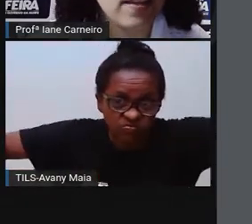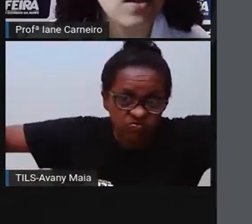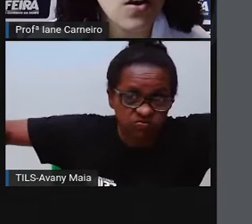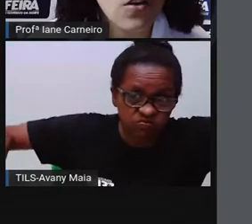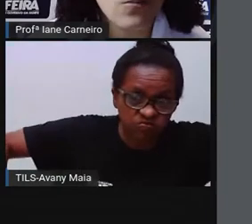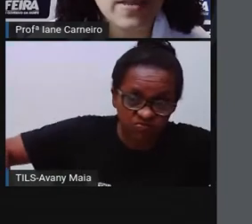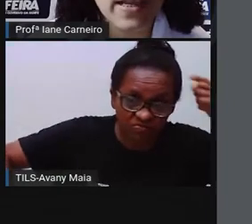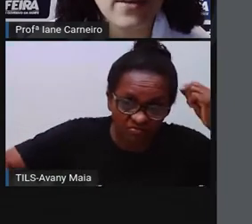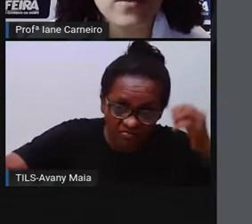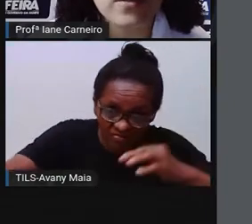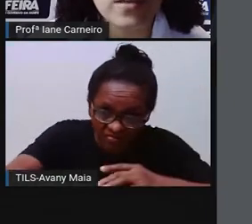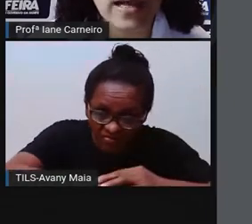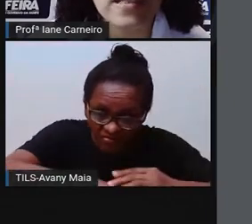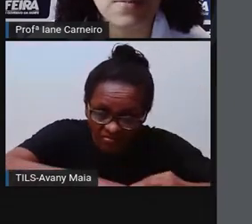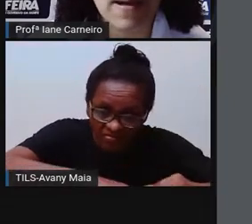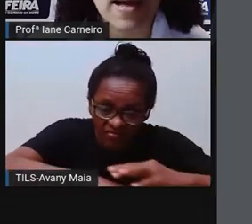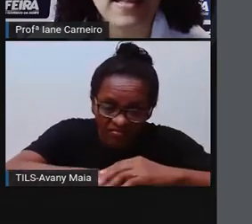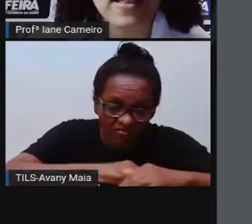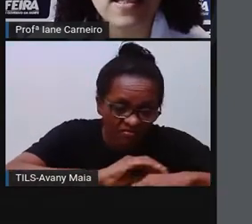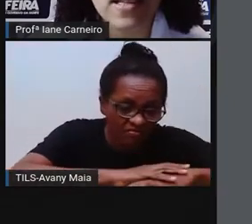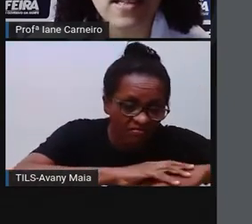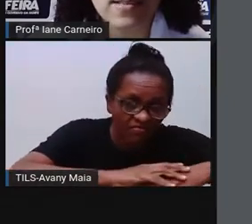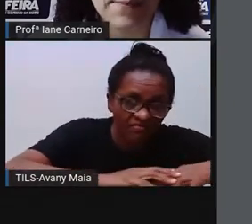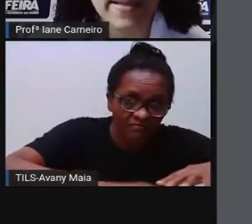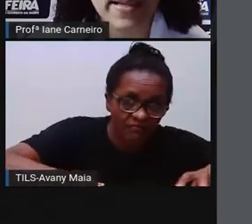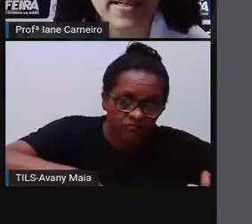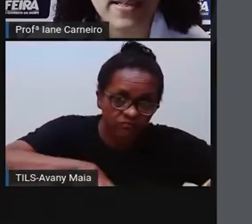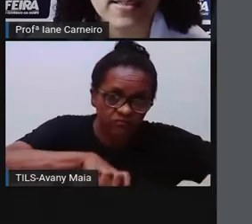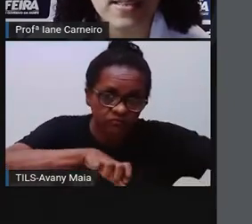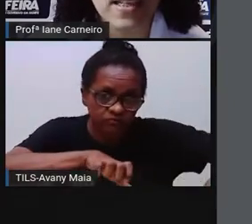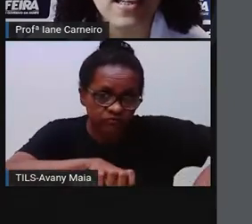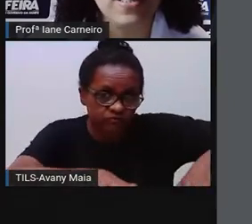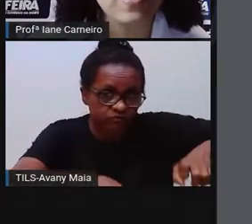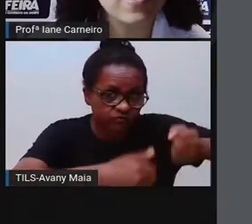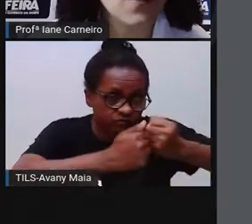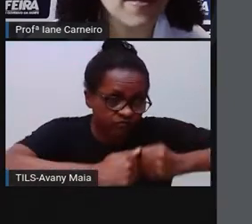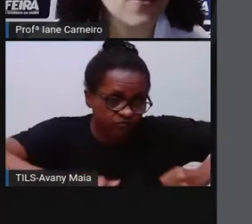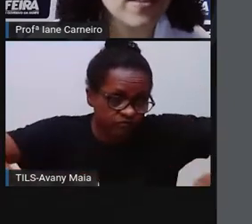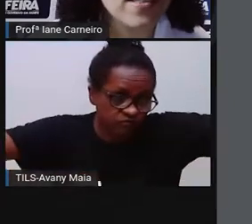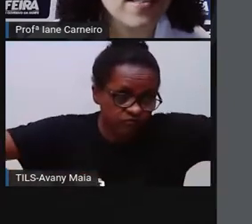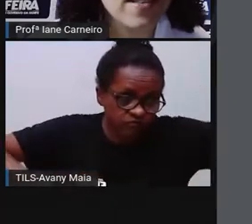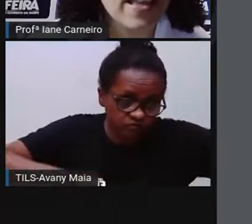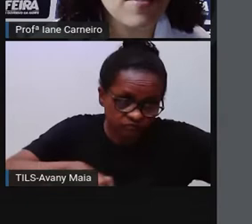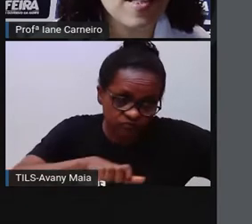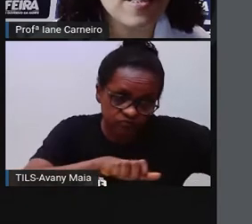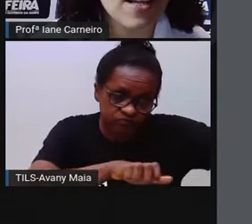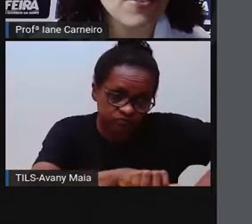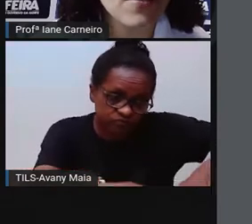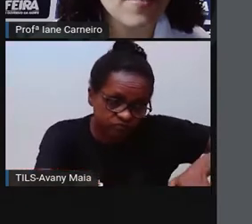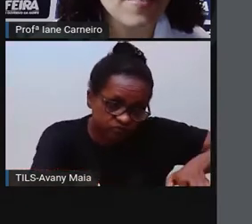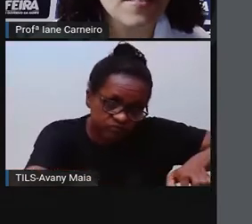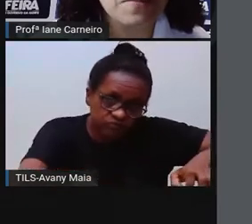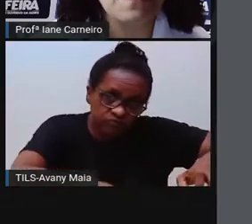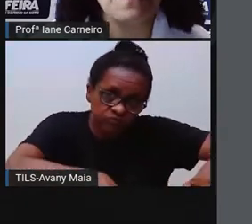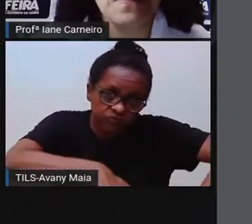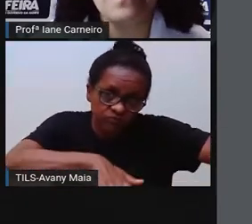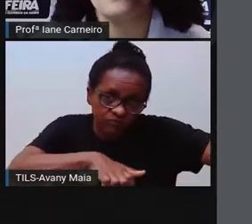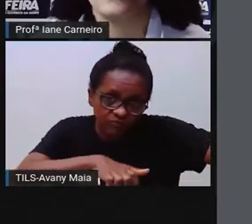é enorme, né? As patas e as pernas. E são peludas? O vocês acham?